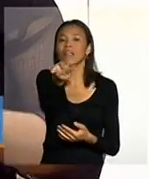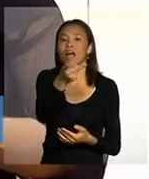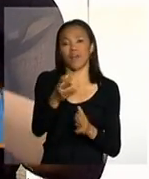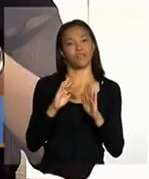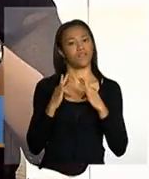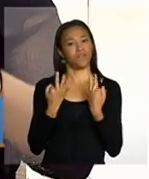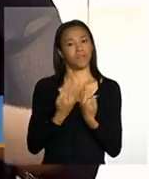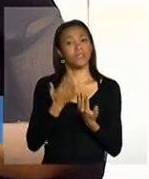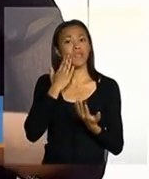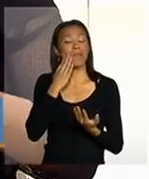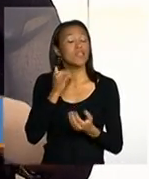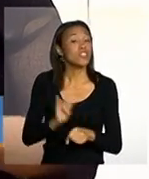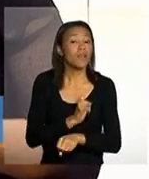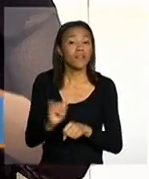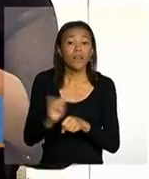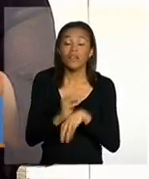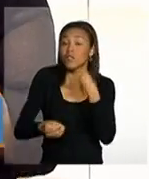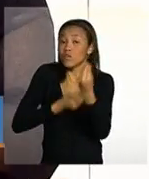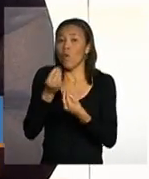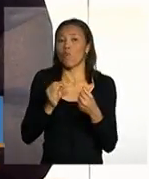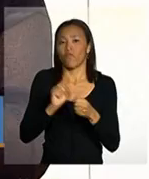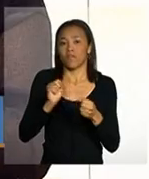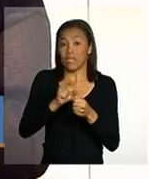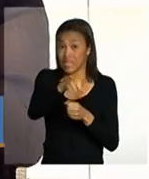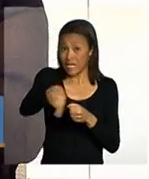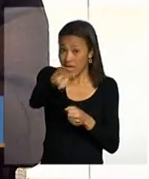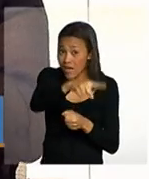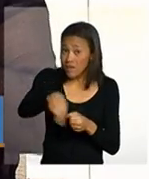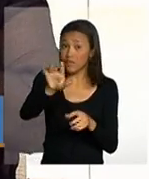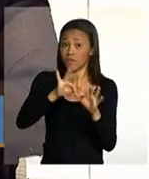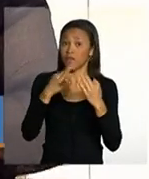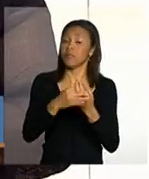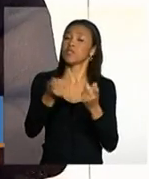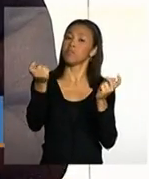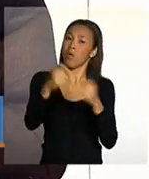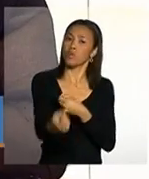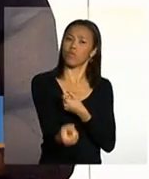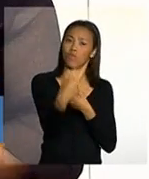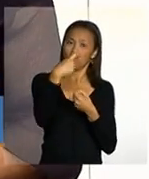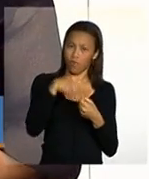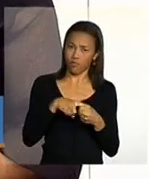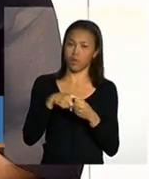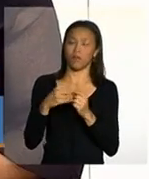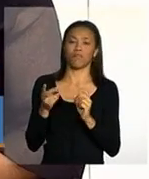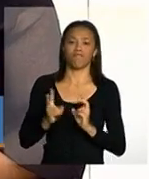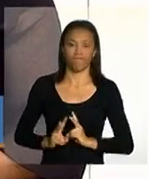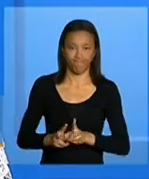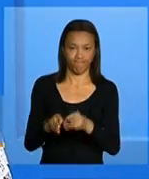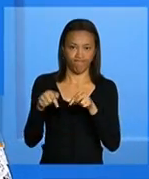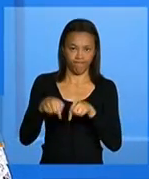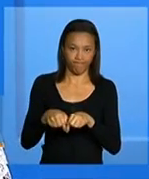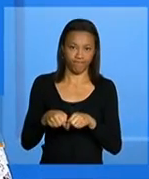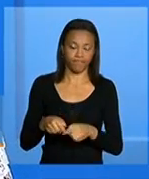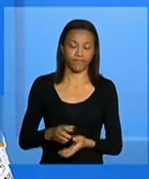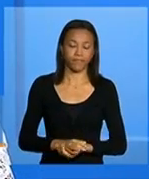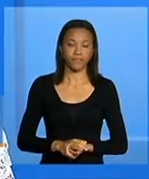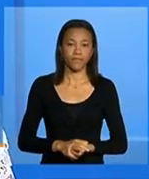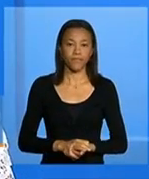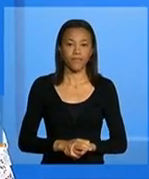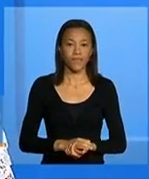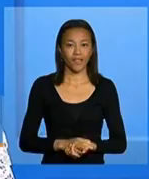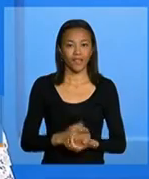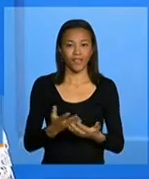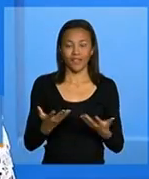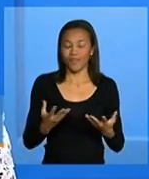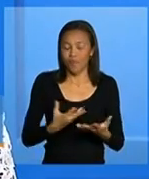ações estratégias de forma a que essa família faça uma adesão ao acompanhamento familiar meninas nós temos